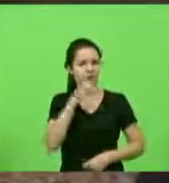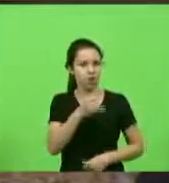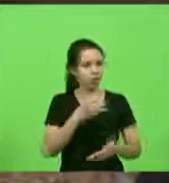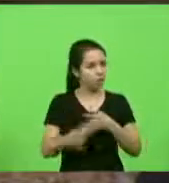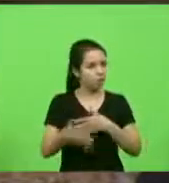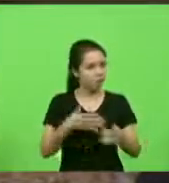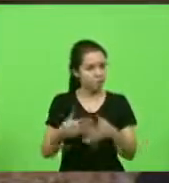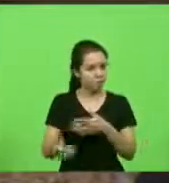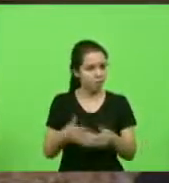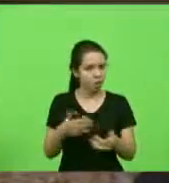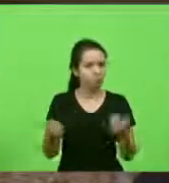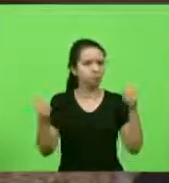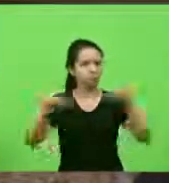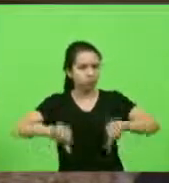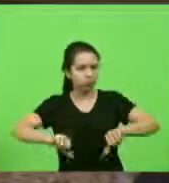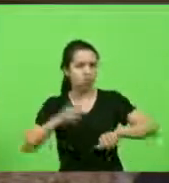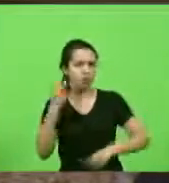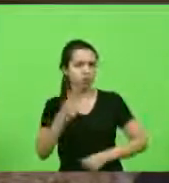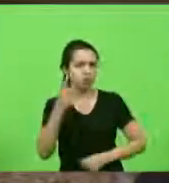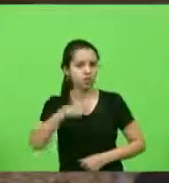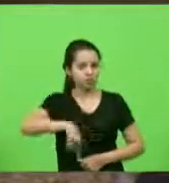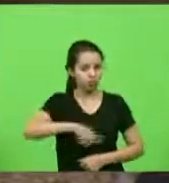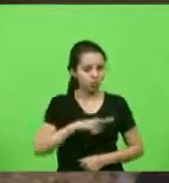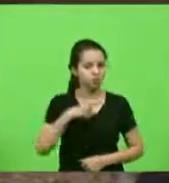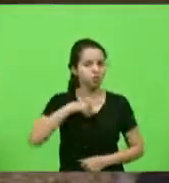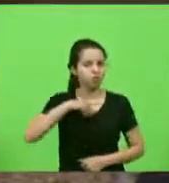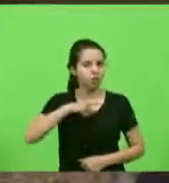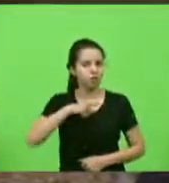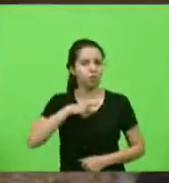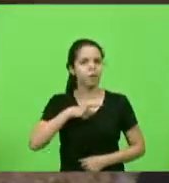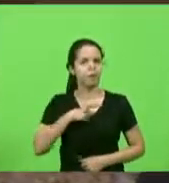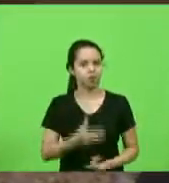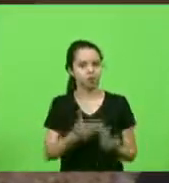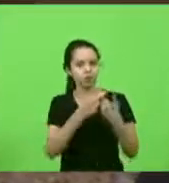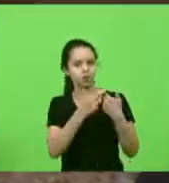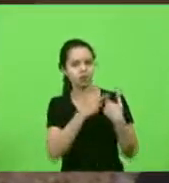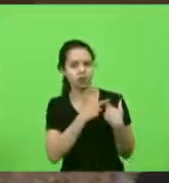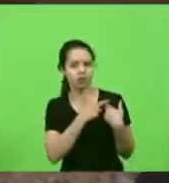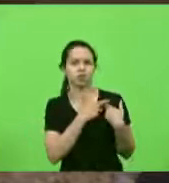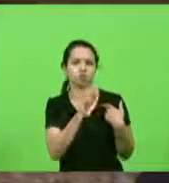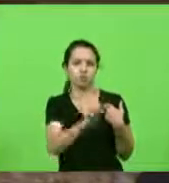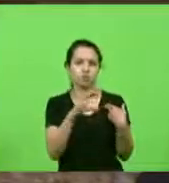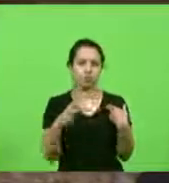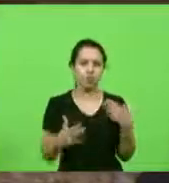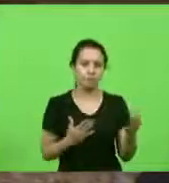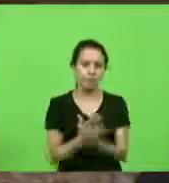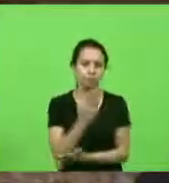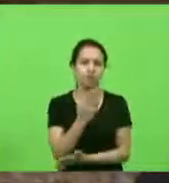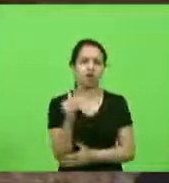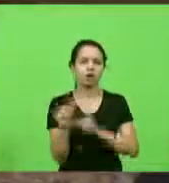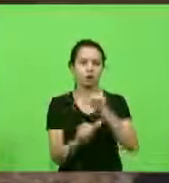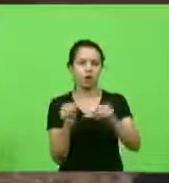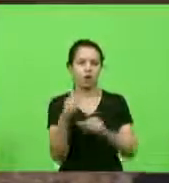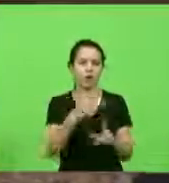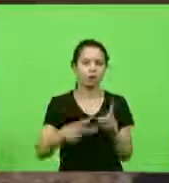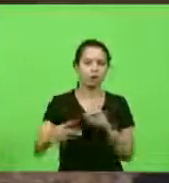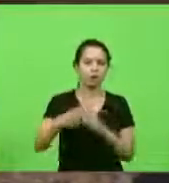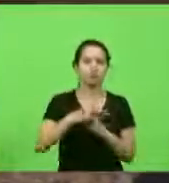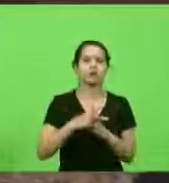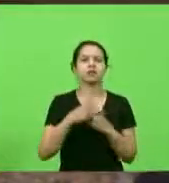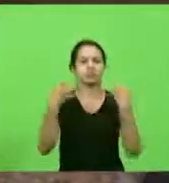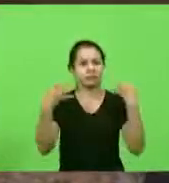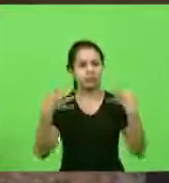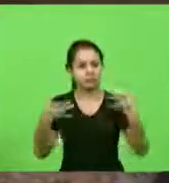política nós temos responsabilidade suficiente com os catarinenses para aprovar uma reforma da previdência decente